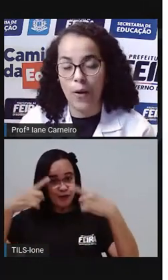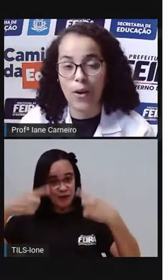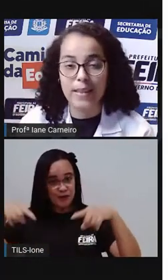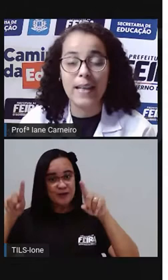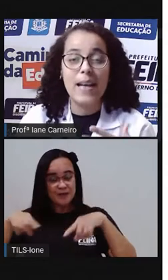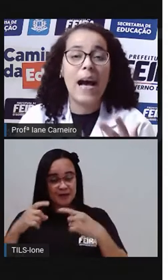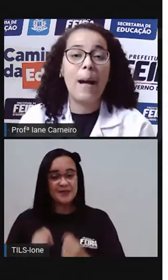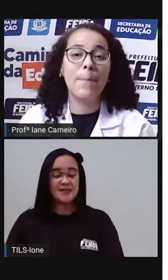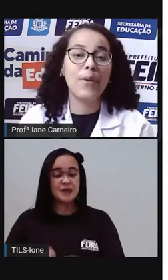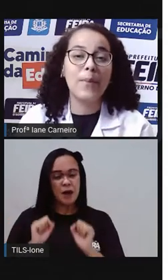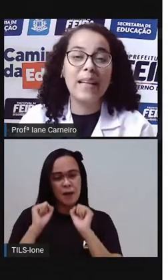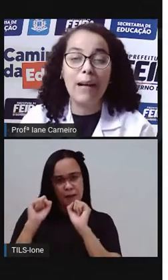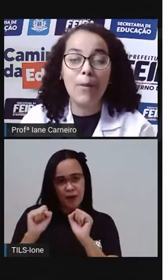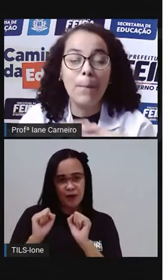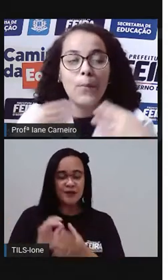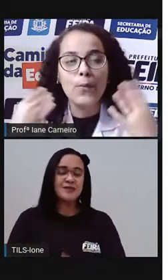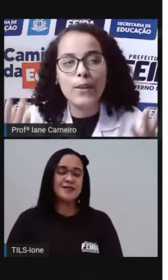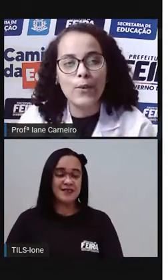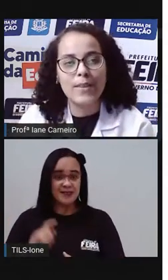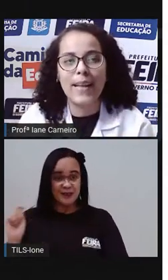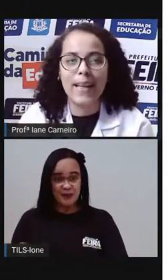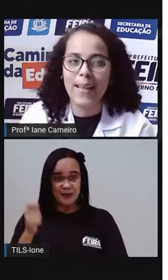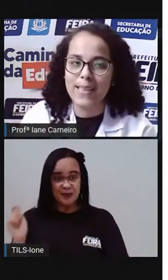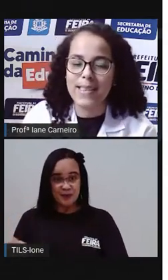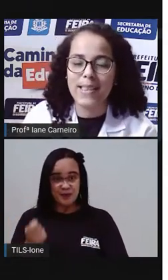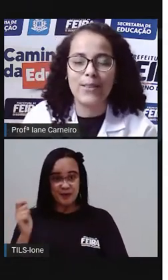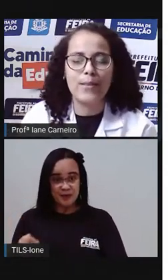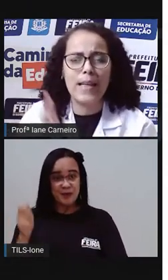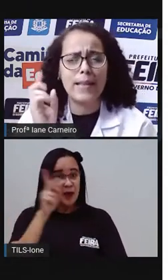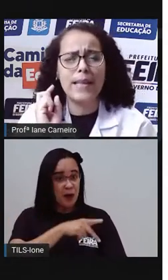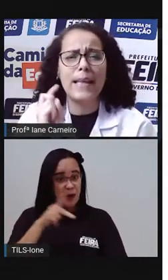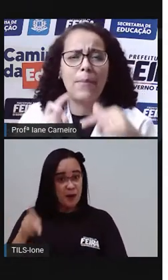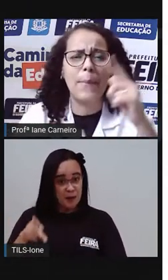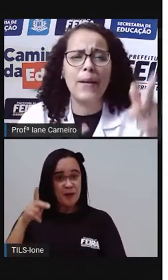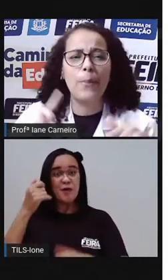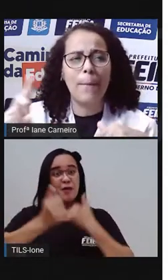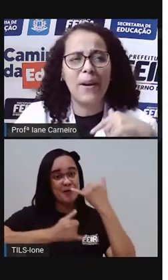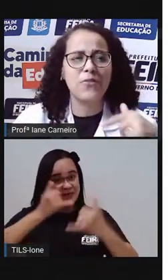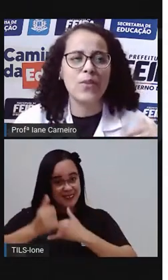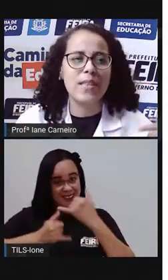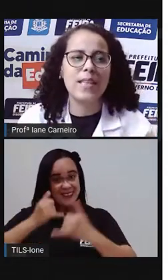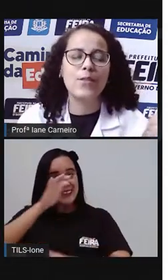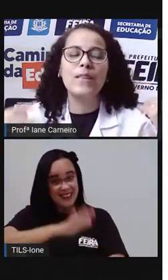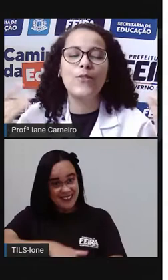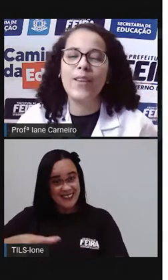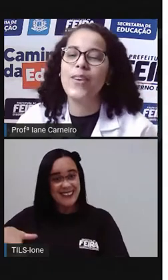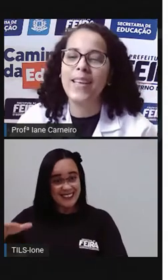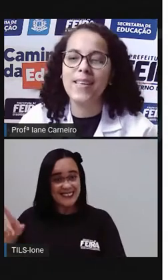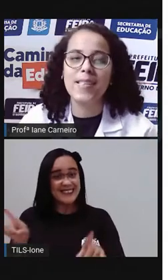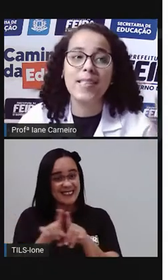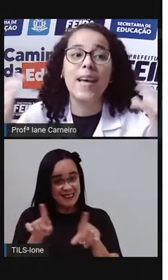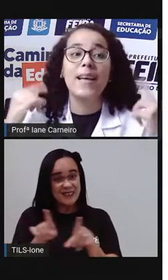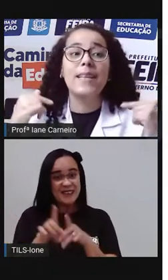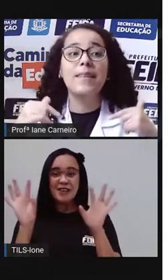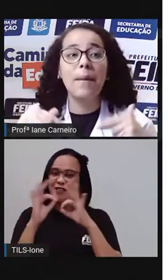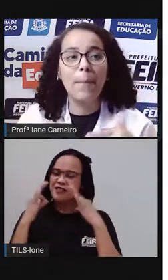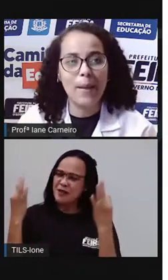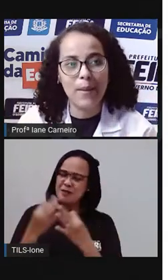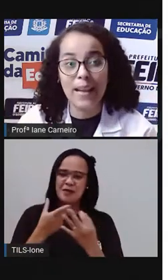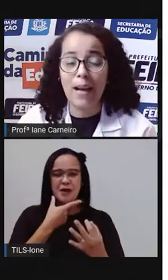pular corda, a Pro brincava muito quando era criança, eu tenho certeza aí que a mamãe, o papai de vocês, quando eram crianças,